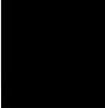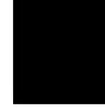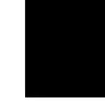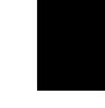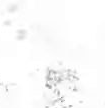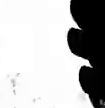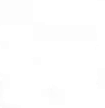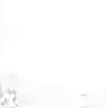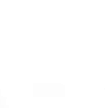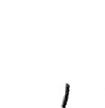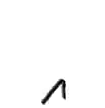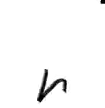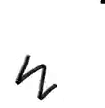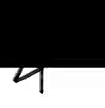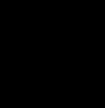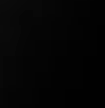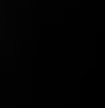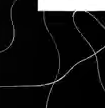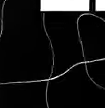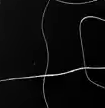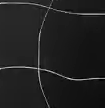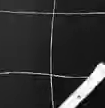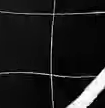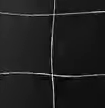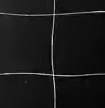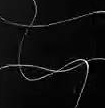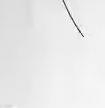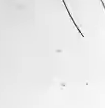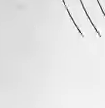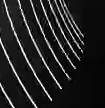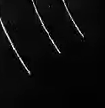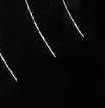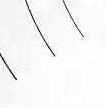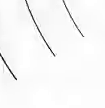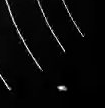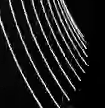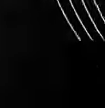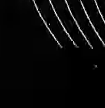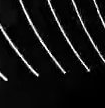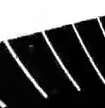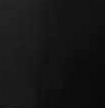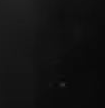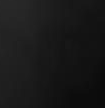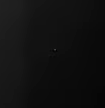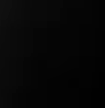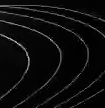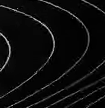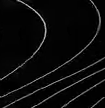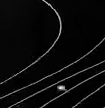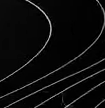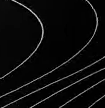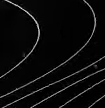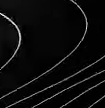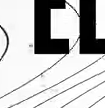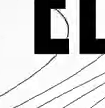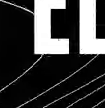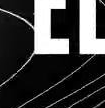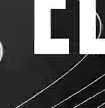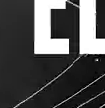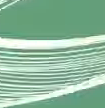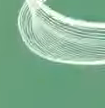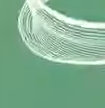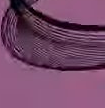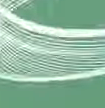Animação. Sobre um fundo preto e branco, se lê em sequência. Assédio eleitoral. Em letras brancas,